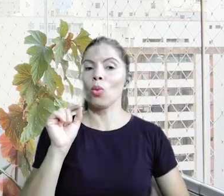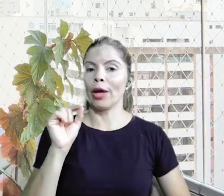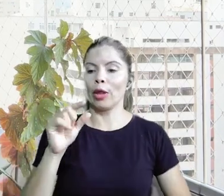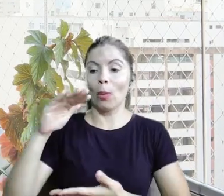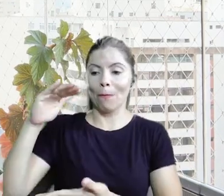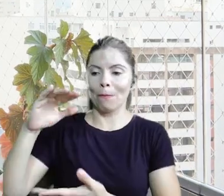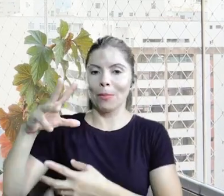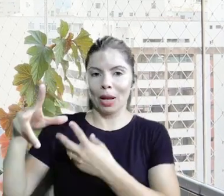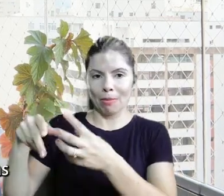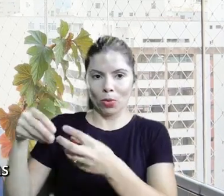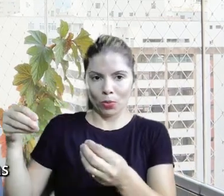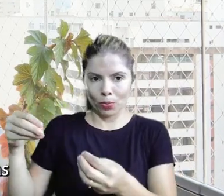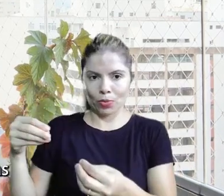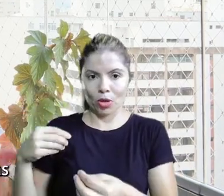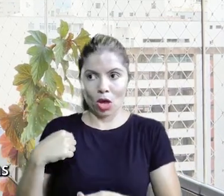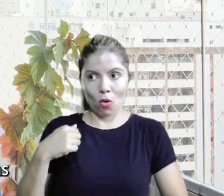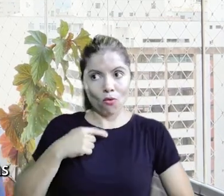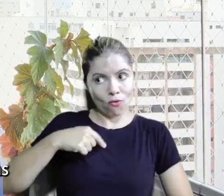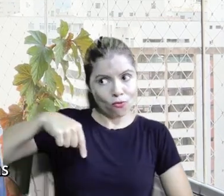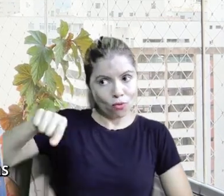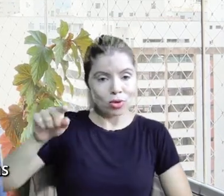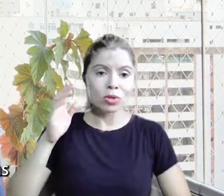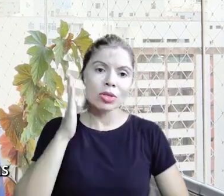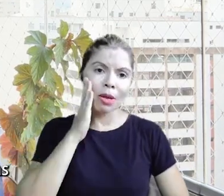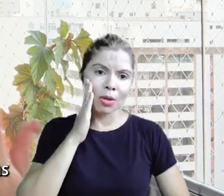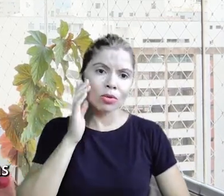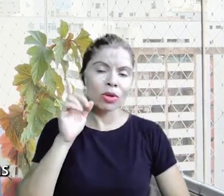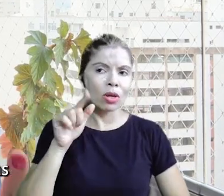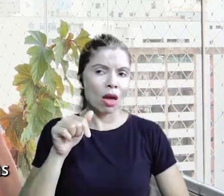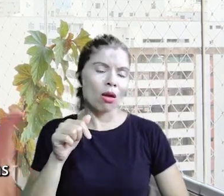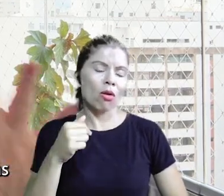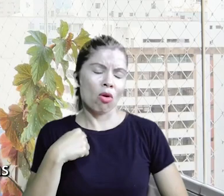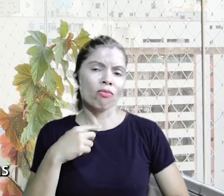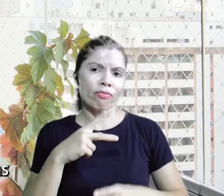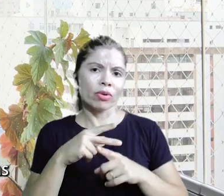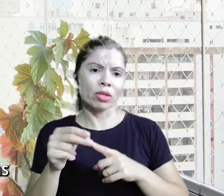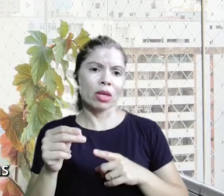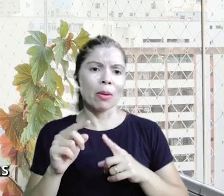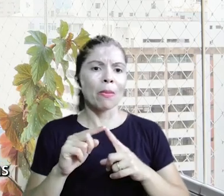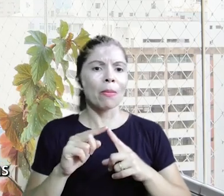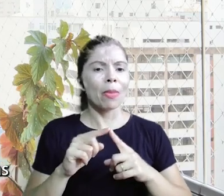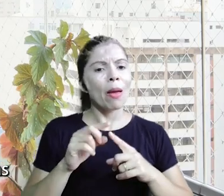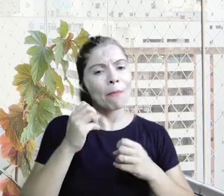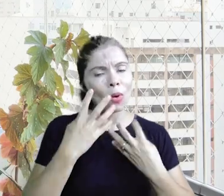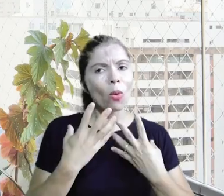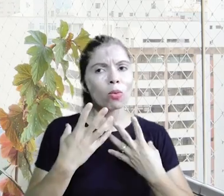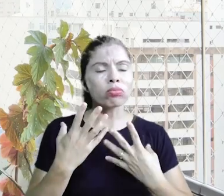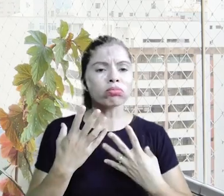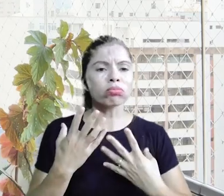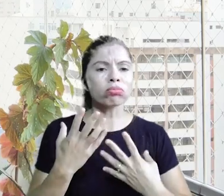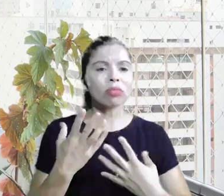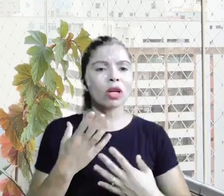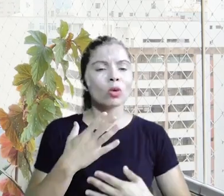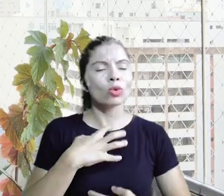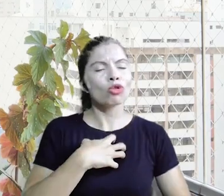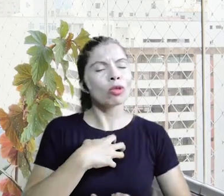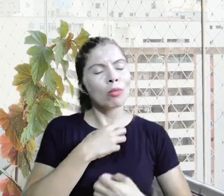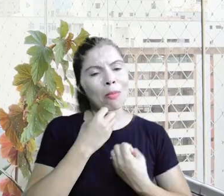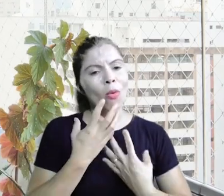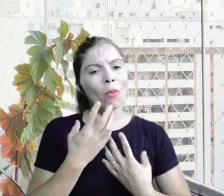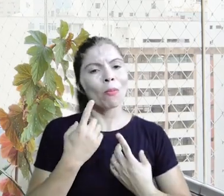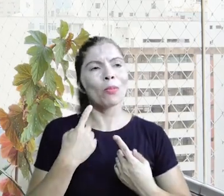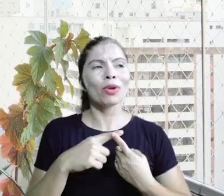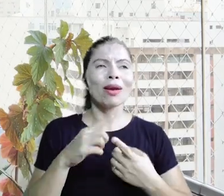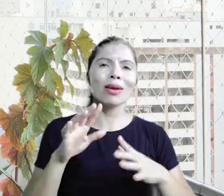prêmio, que é assim, a gente foi para o prêmio sabendo que era uma das vencedoras. E isso é muito acolhedor,